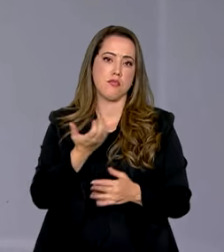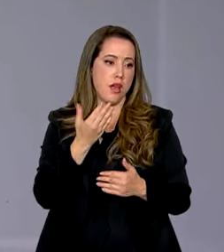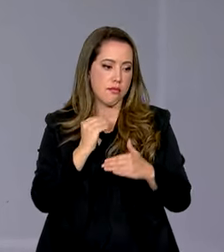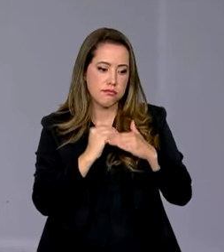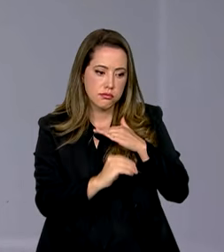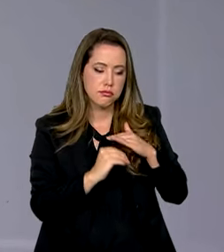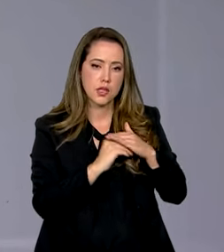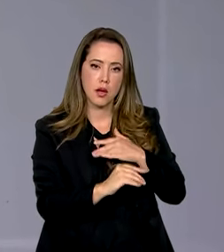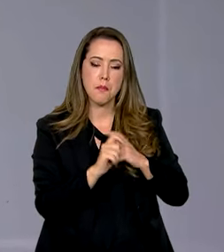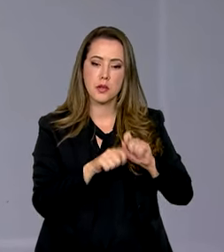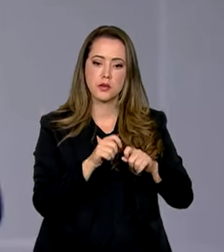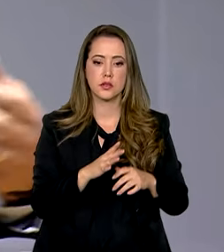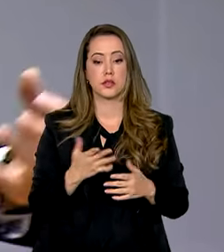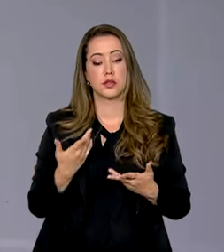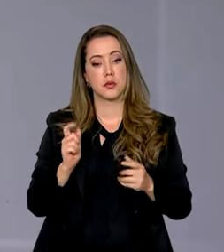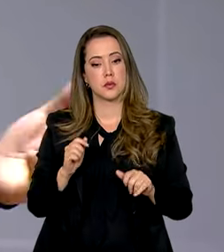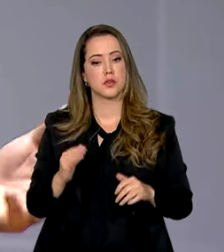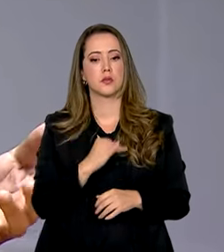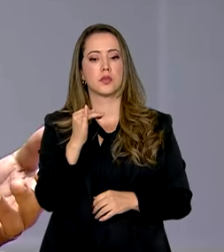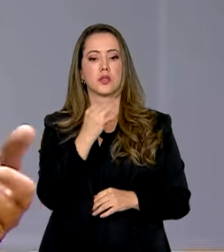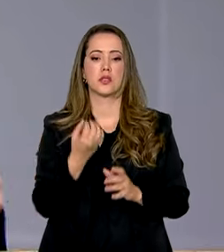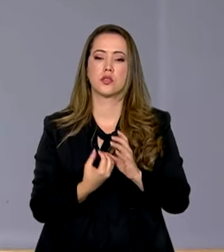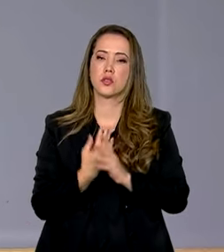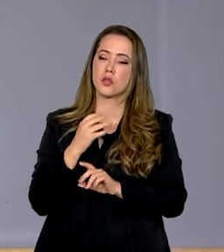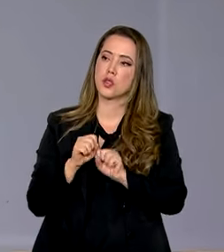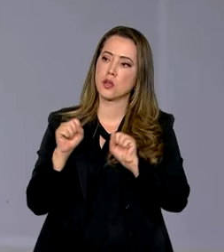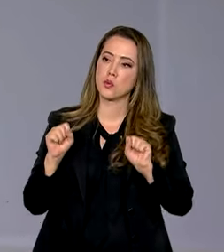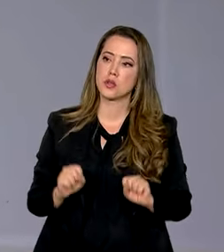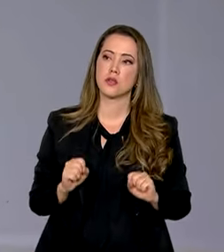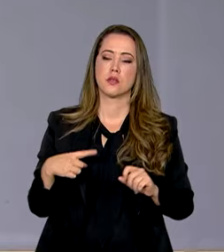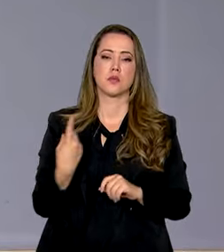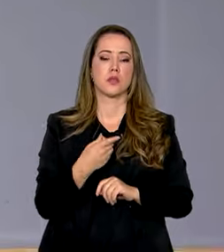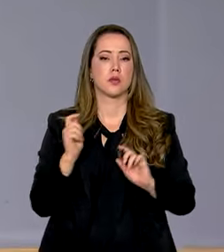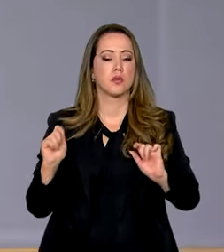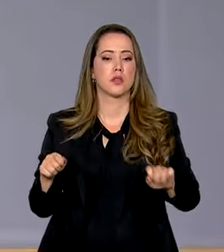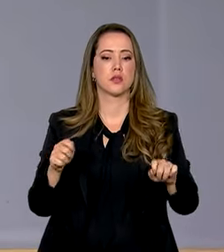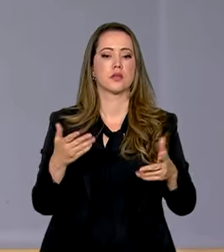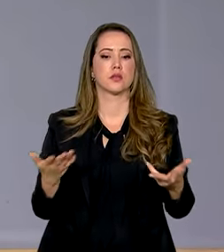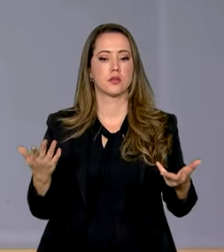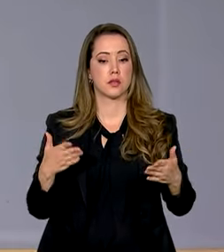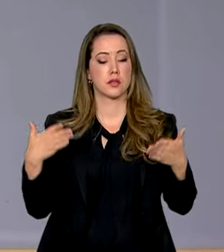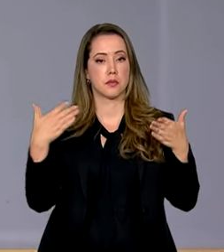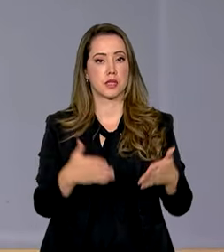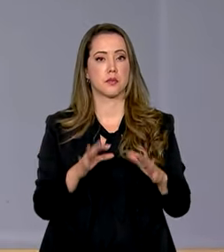E para viabilizar isso, era muito importante nós construirmos um sistema para que fosse viável essa participação dos familiares.